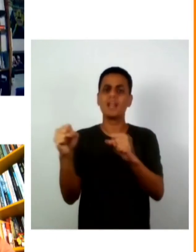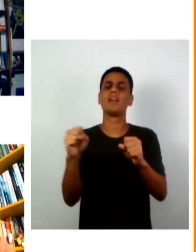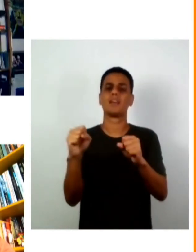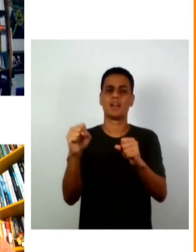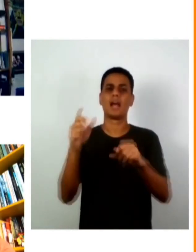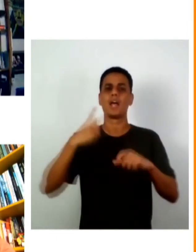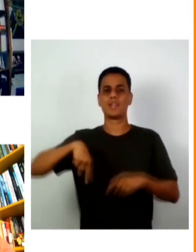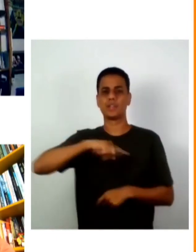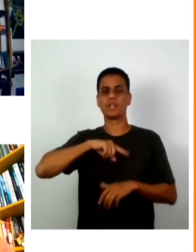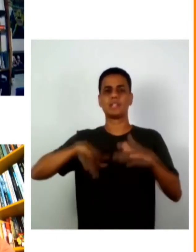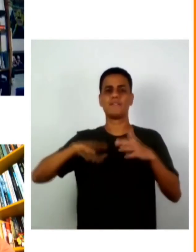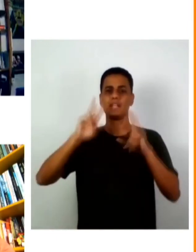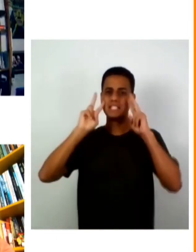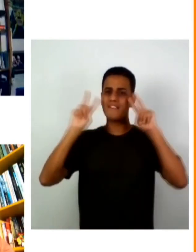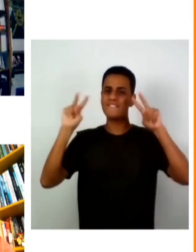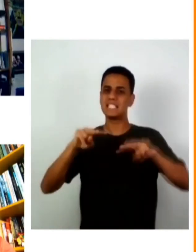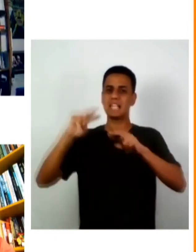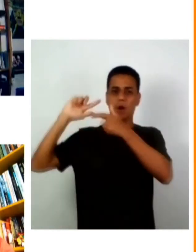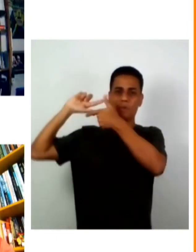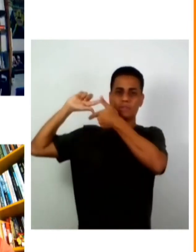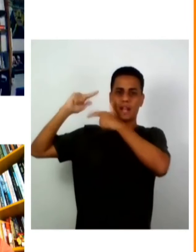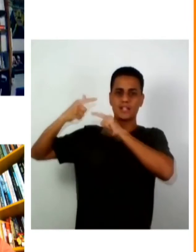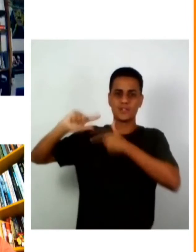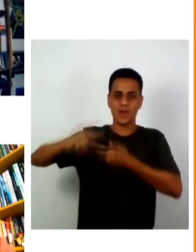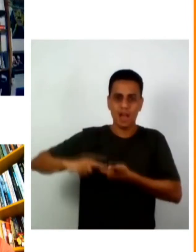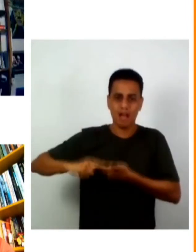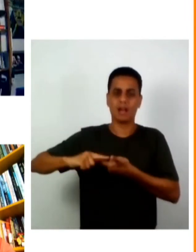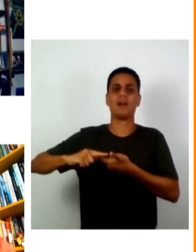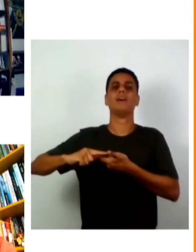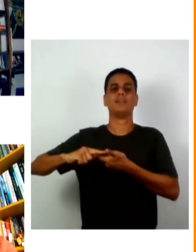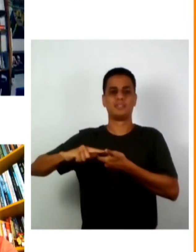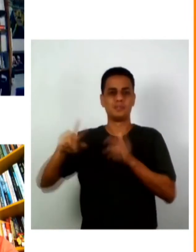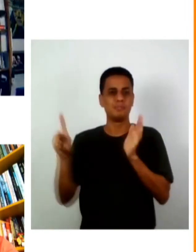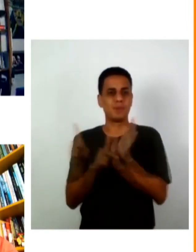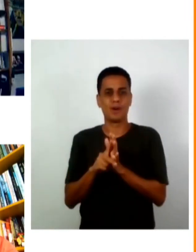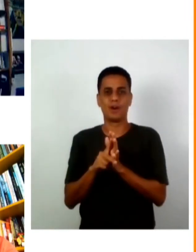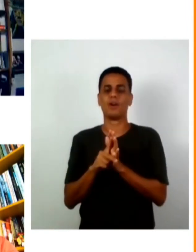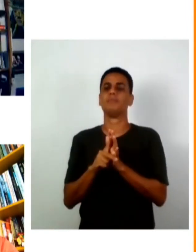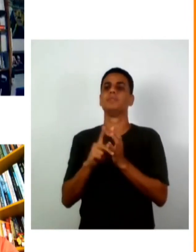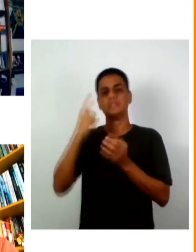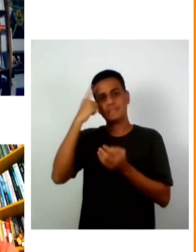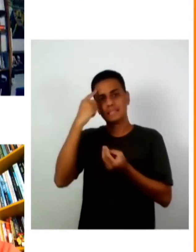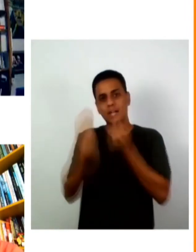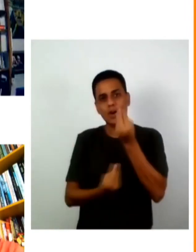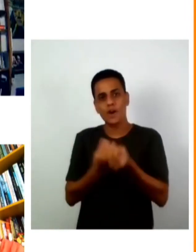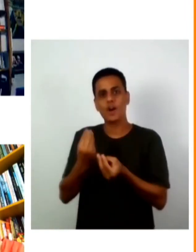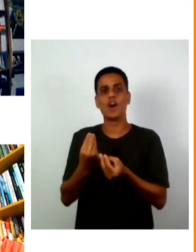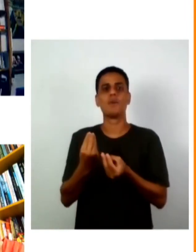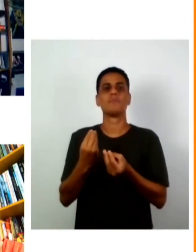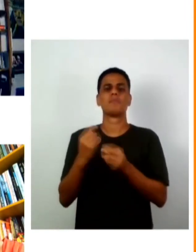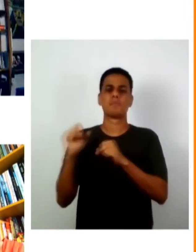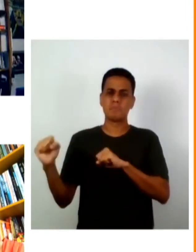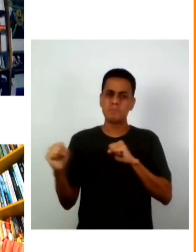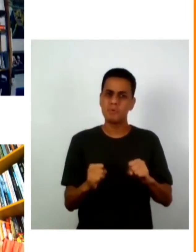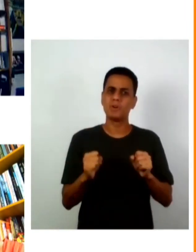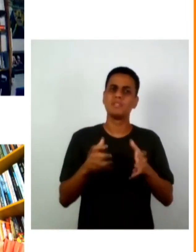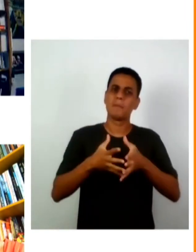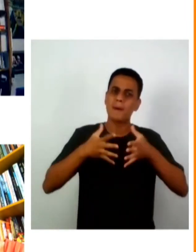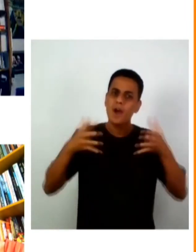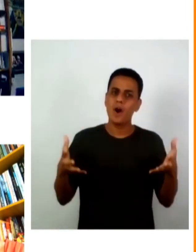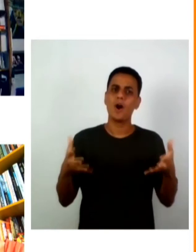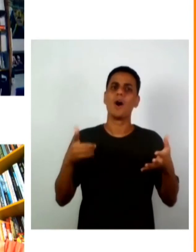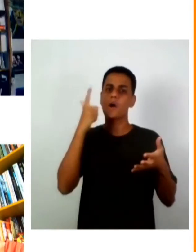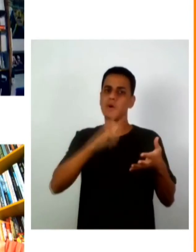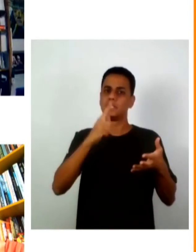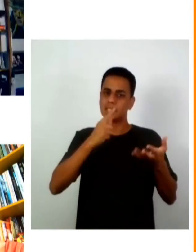a nossa visão é muito tradicional e às vezes esses poderes que estão por trás desse grande poder é onde também